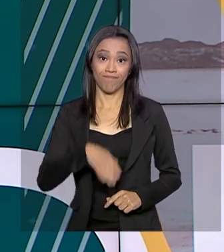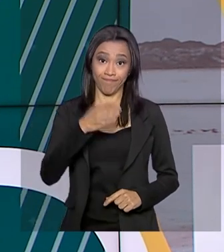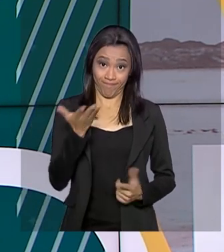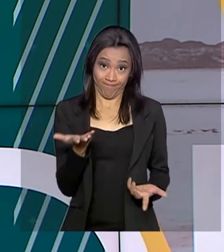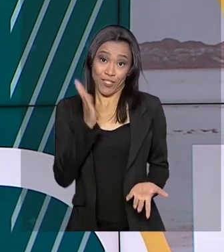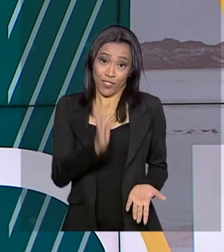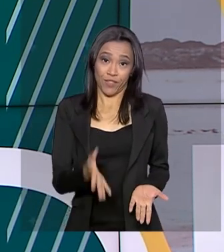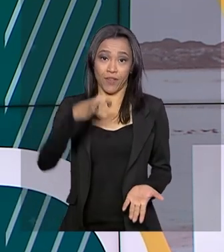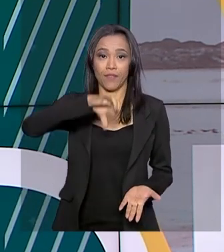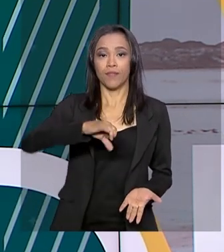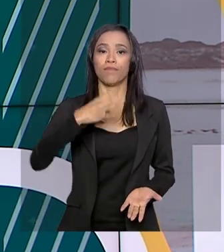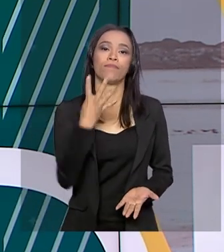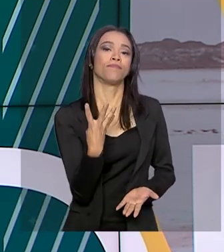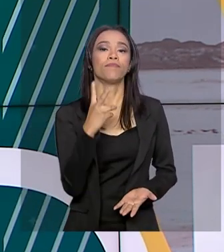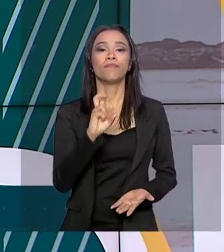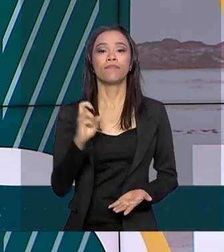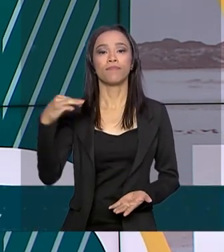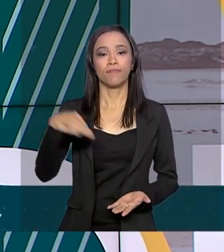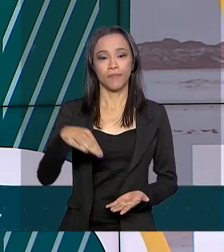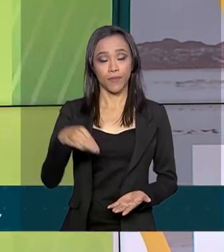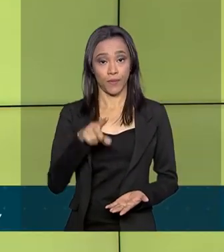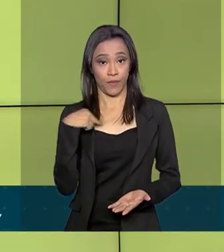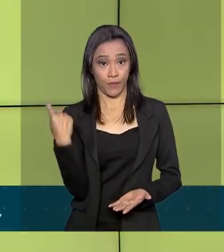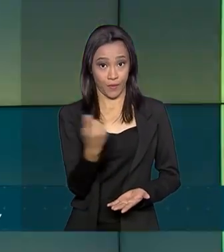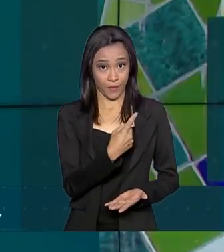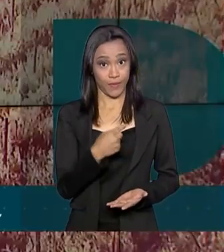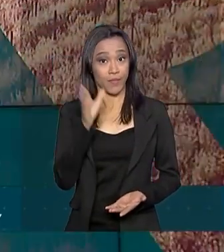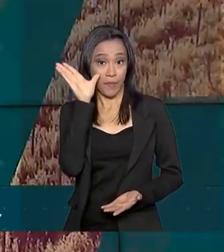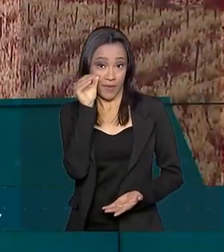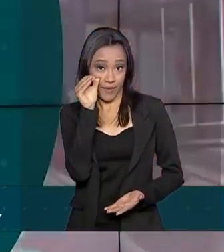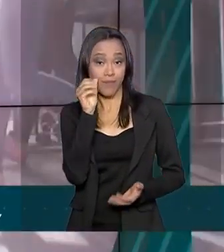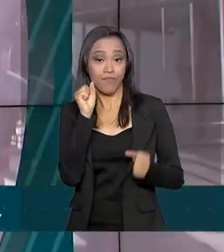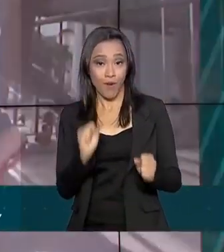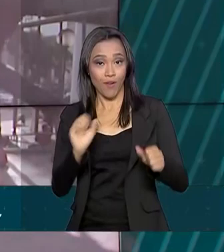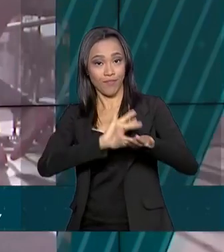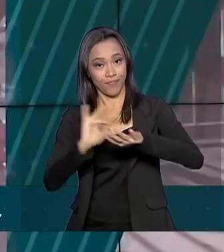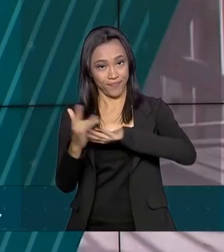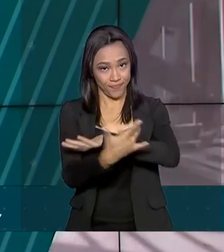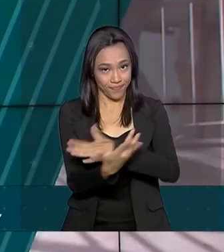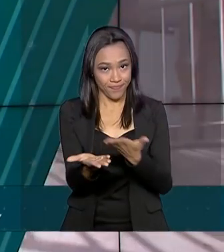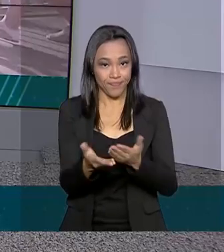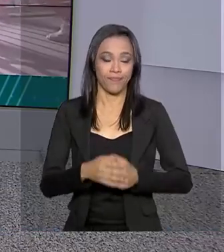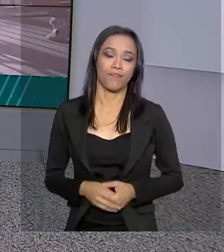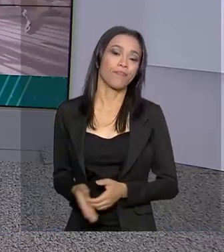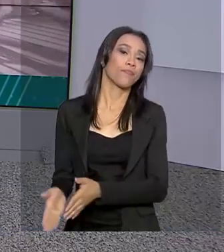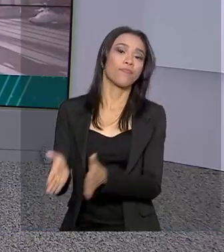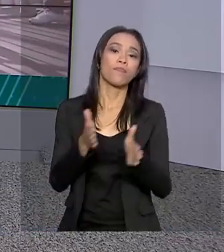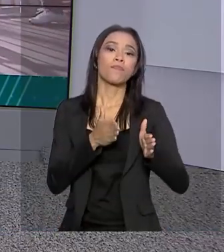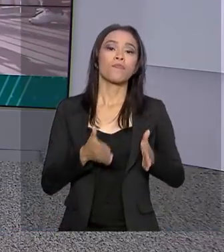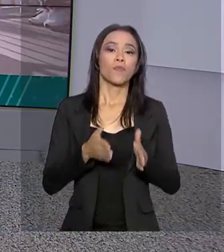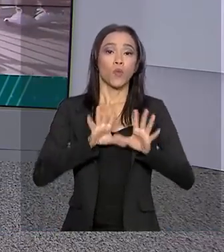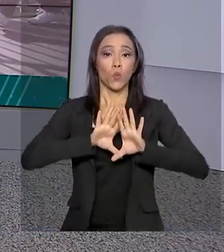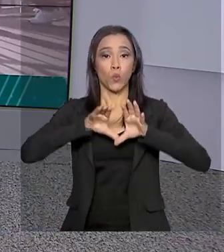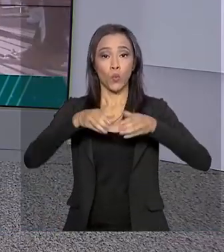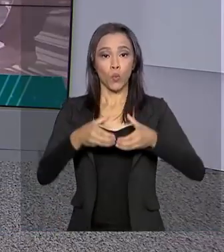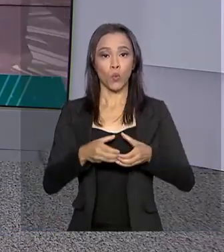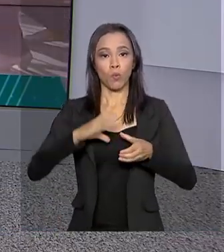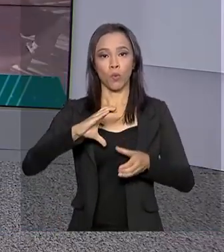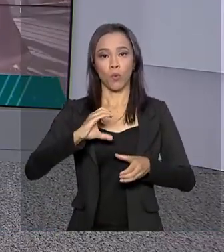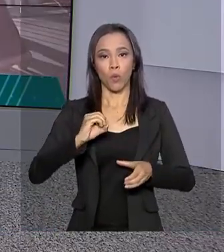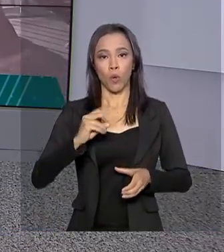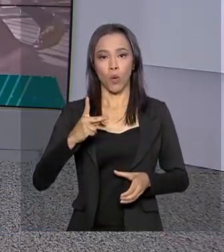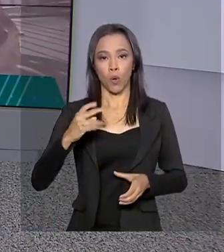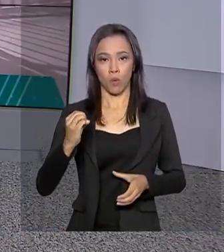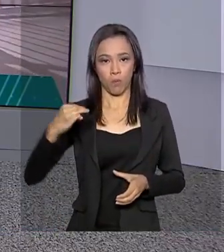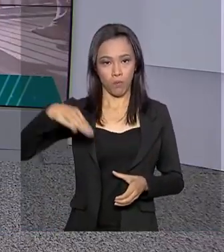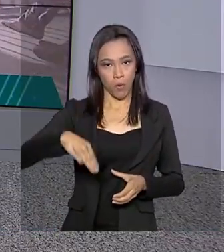São 9 horas e 45 minutos, estamos ao vivo também pelas redes sociais. O Comitê de Política Monetária do Banco